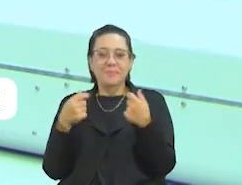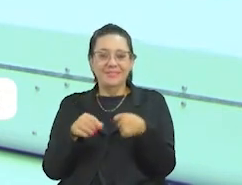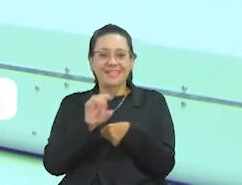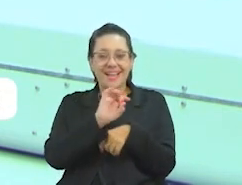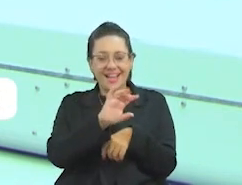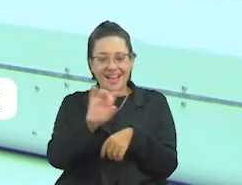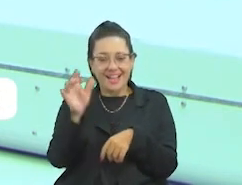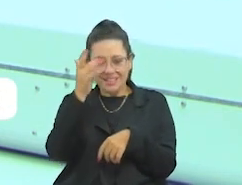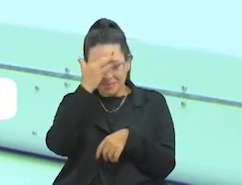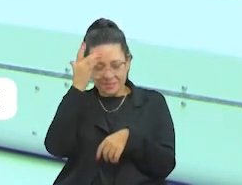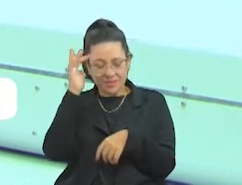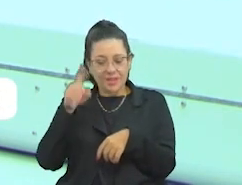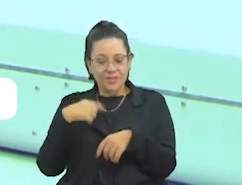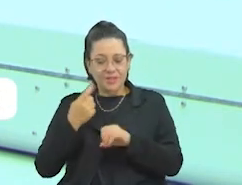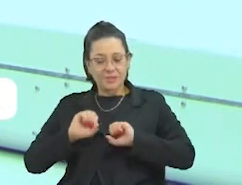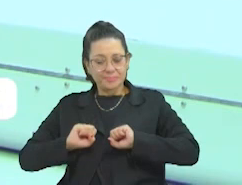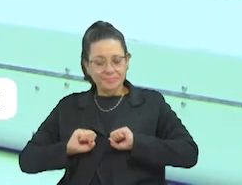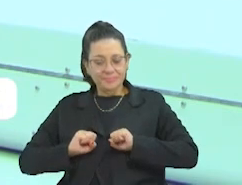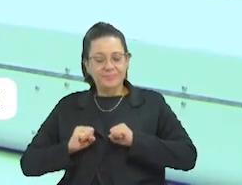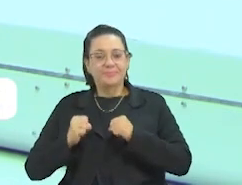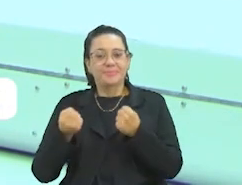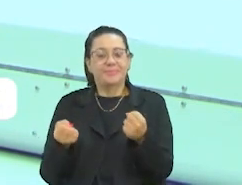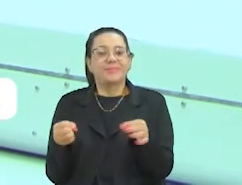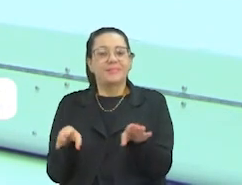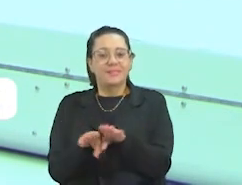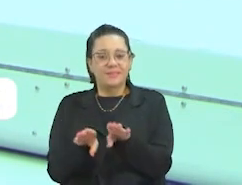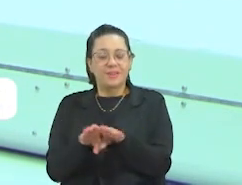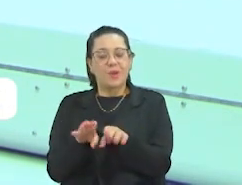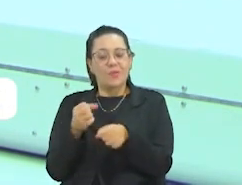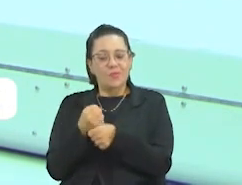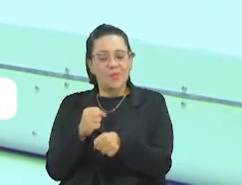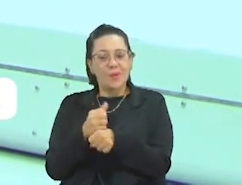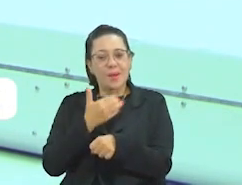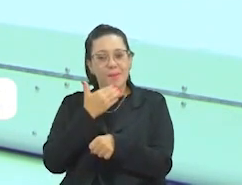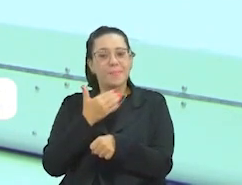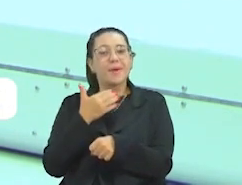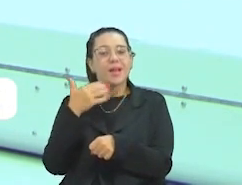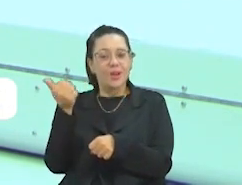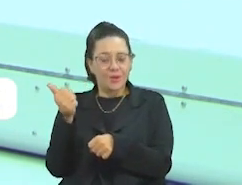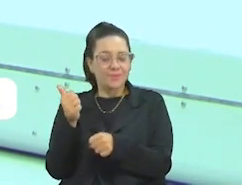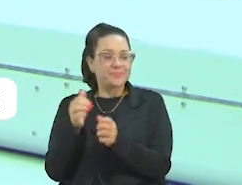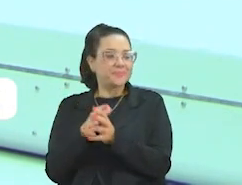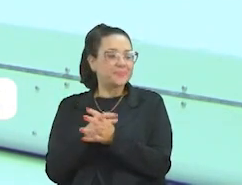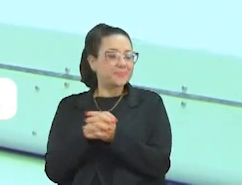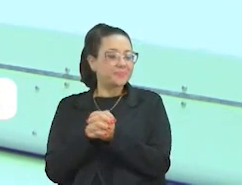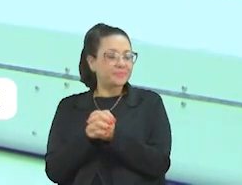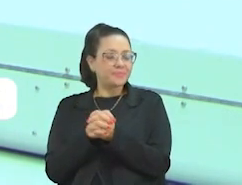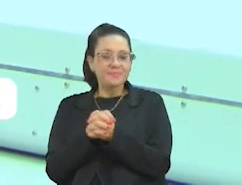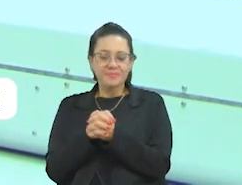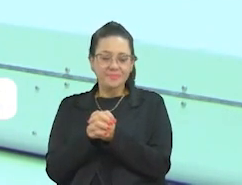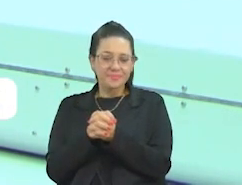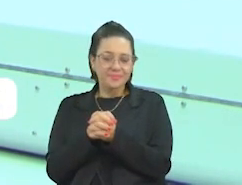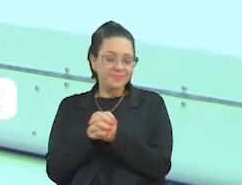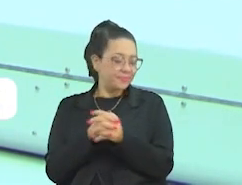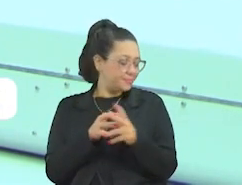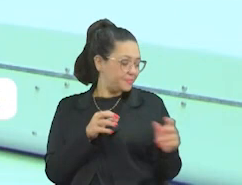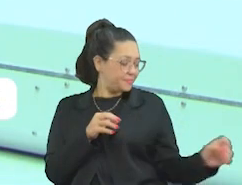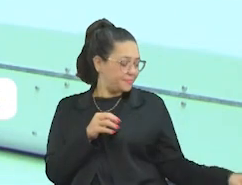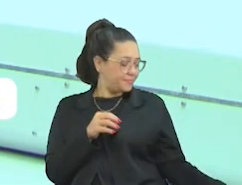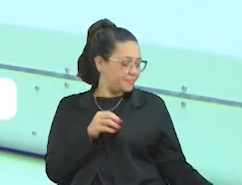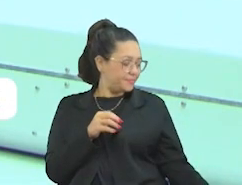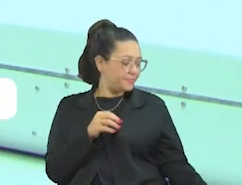para que possamos fazer uma Votoporanga cada vez melhor, junto com o Executivo. Nós temos, em alguns momentos,